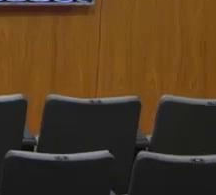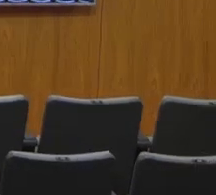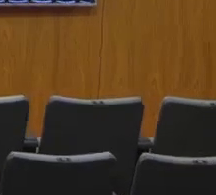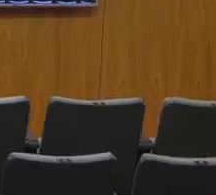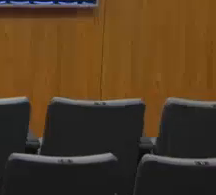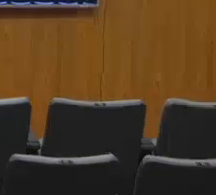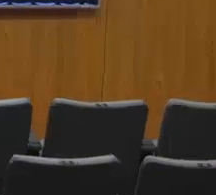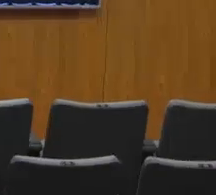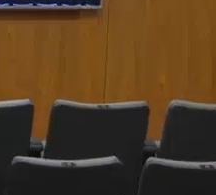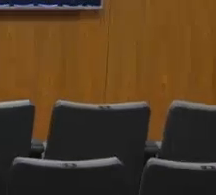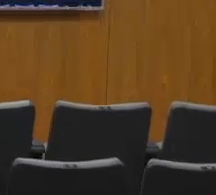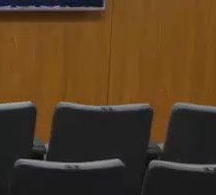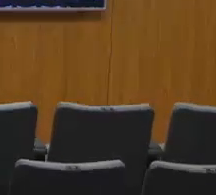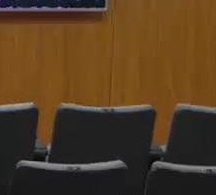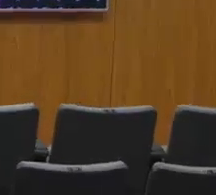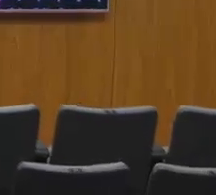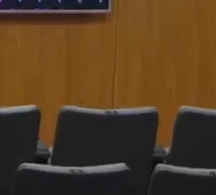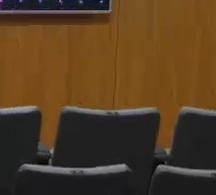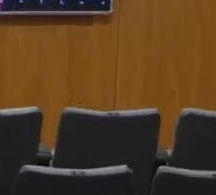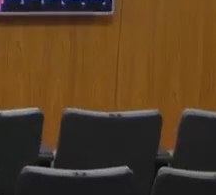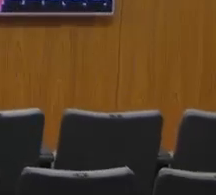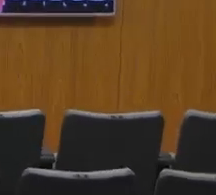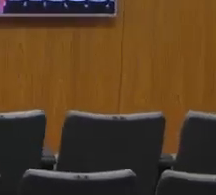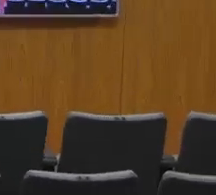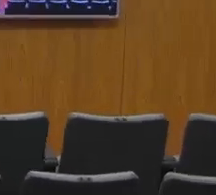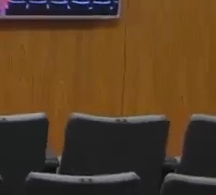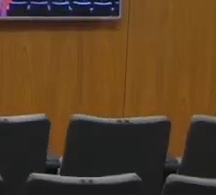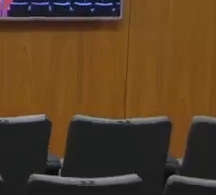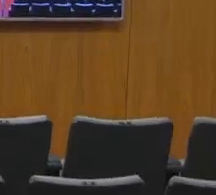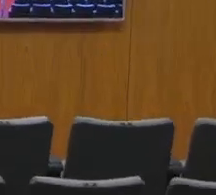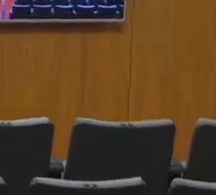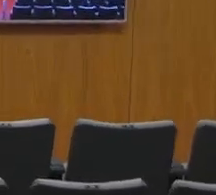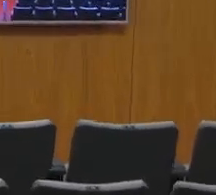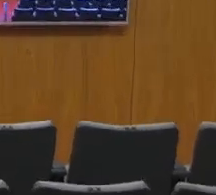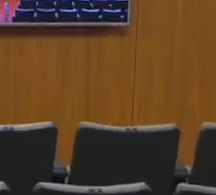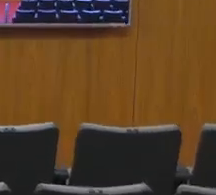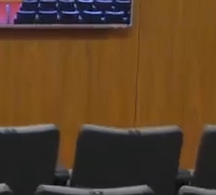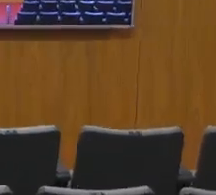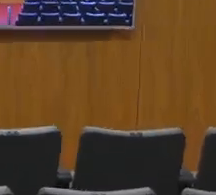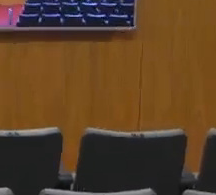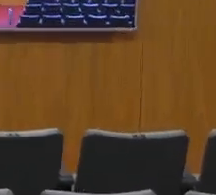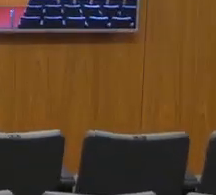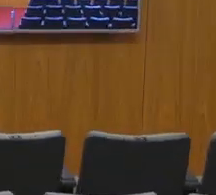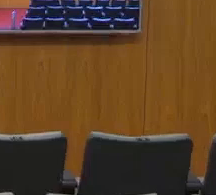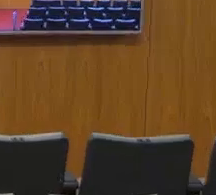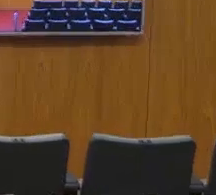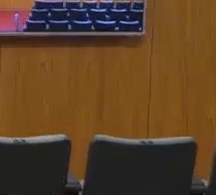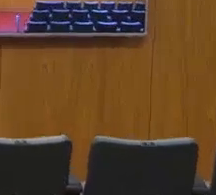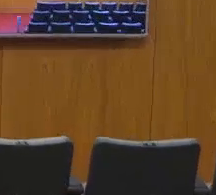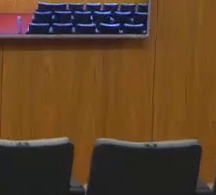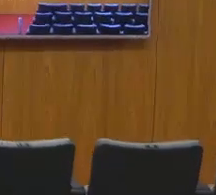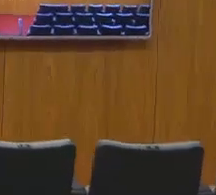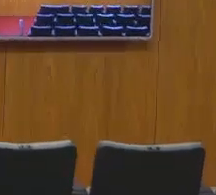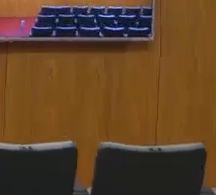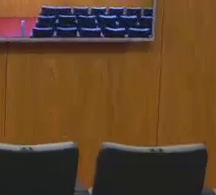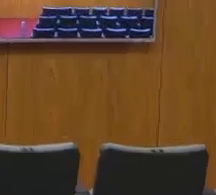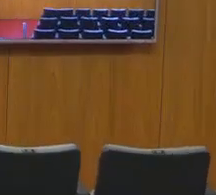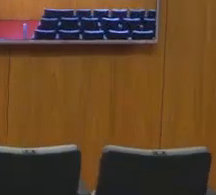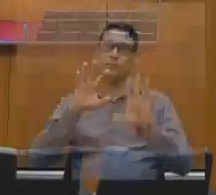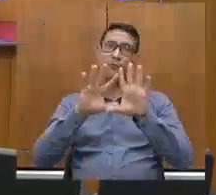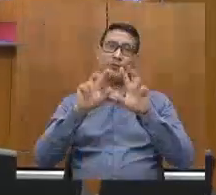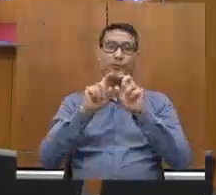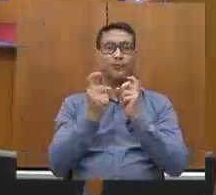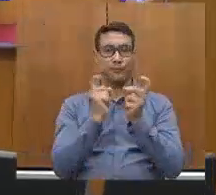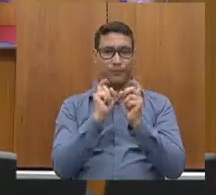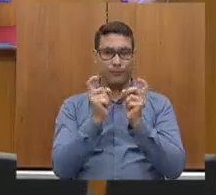transporte, comunicação e obras públicas e assuntos municipais e regionalização da quarta sessão legislativa